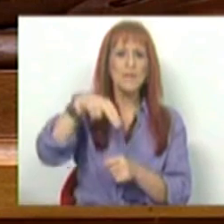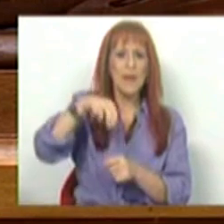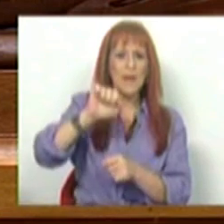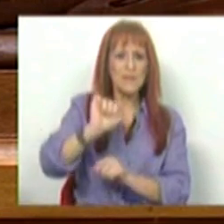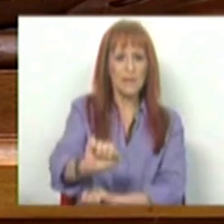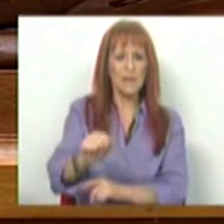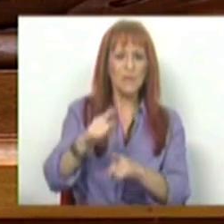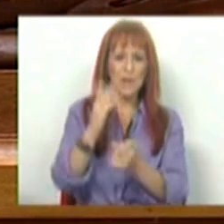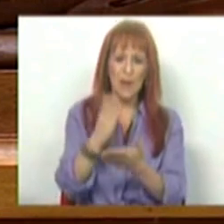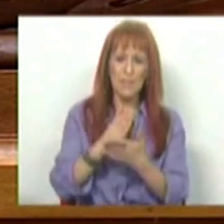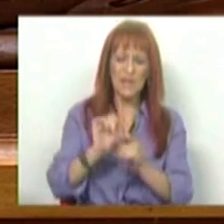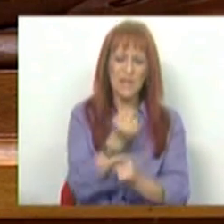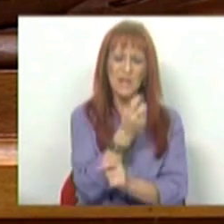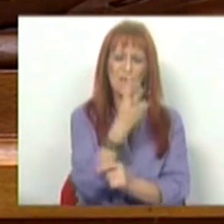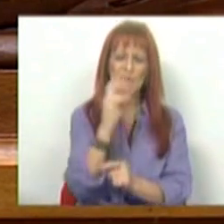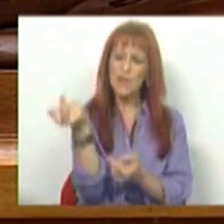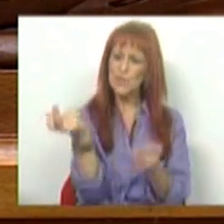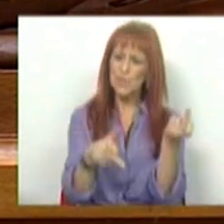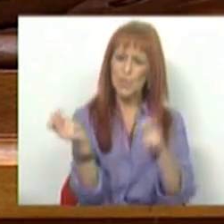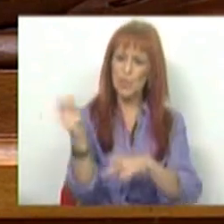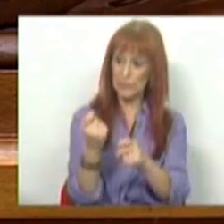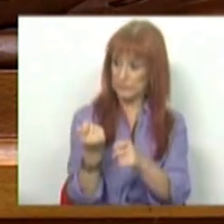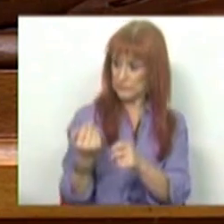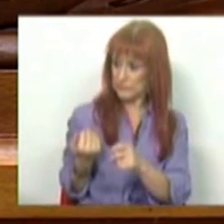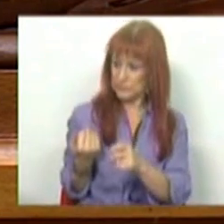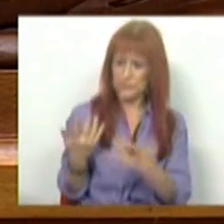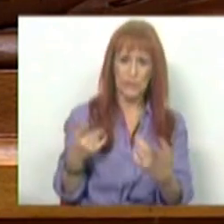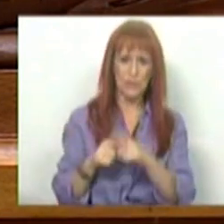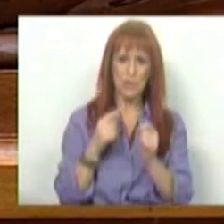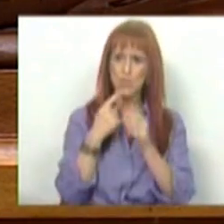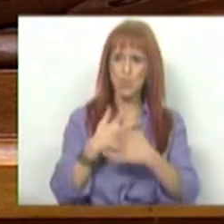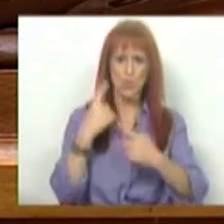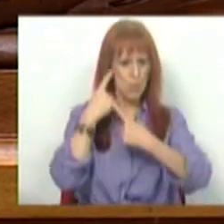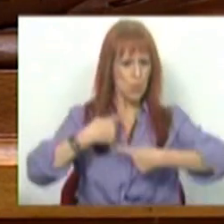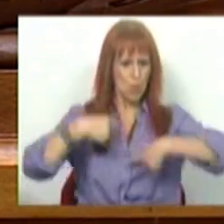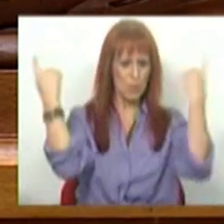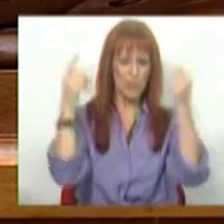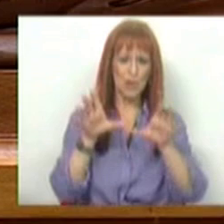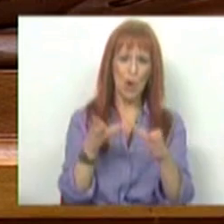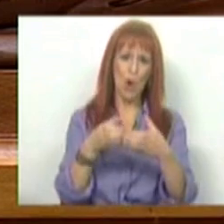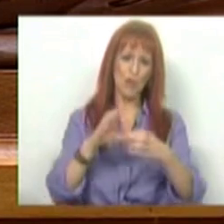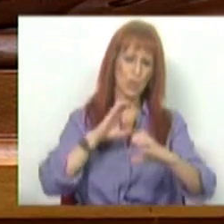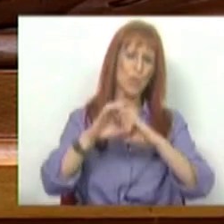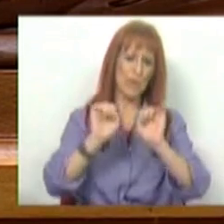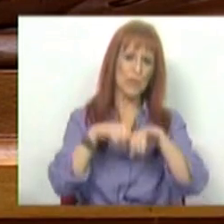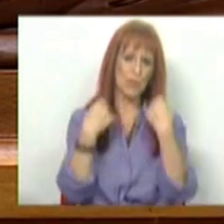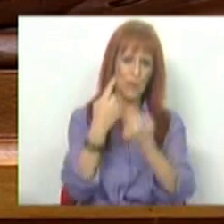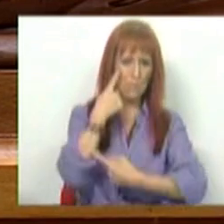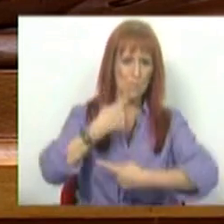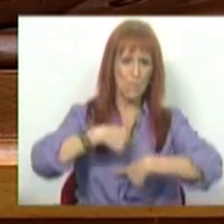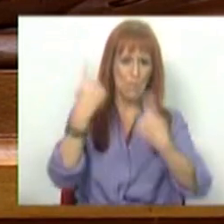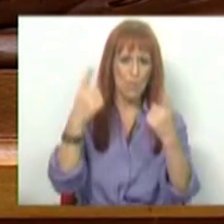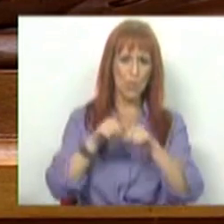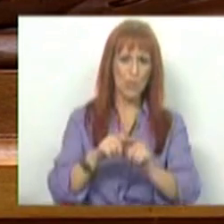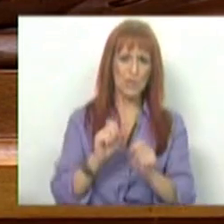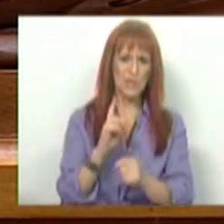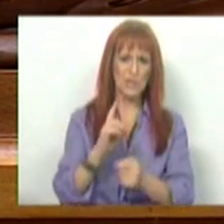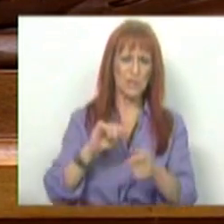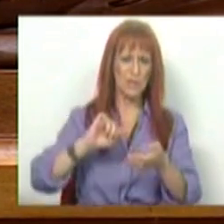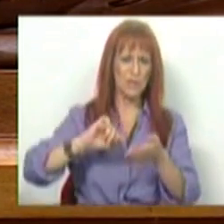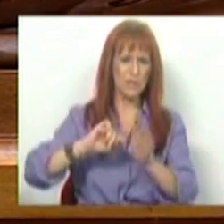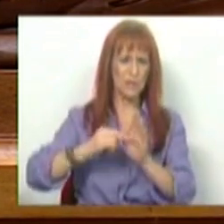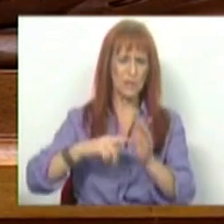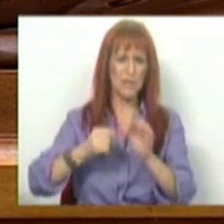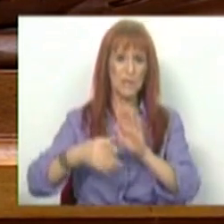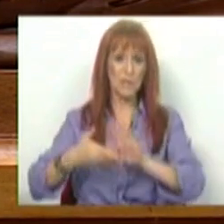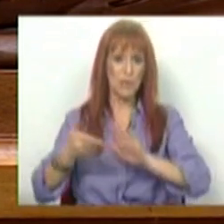Saúde, a partir de um conjunto de acontecimentos recentes, amplamente divulgados pelos órgãos de comunicação social, de fechos pontuais de